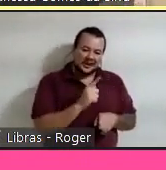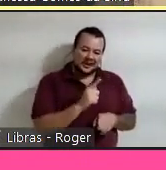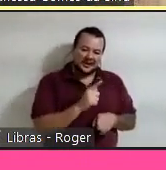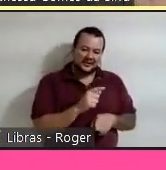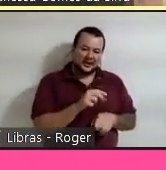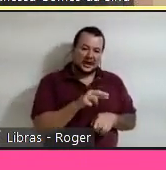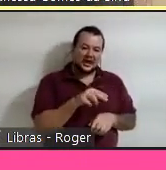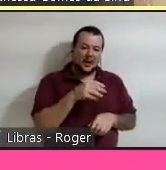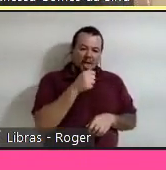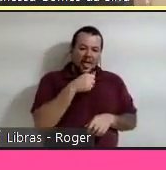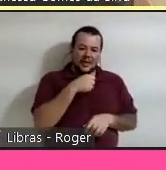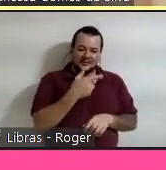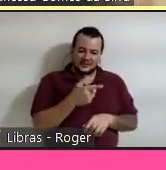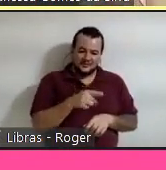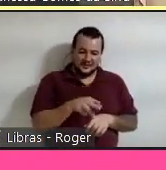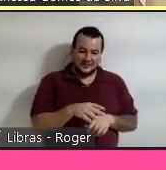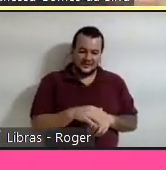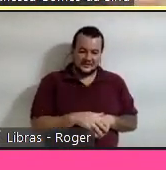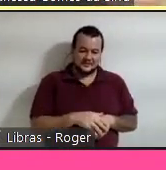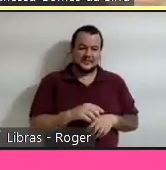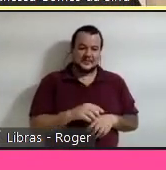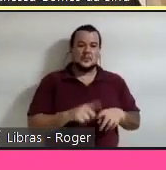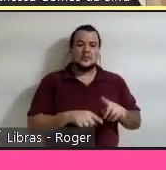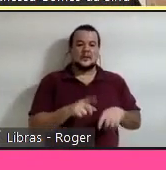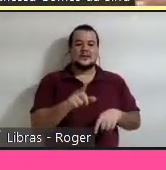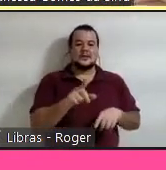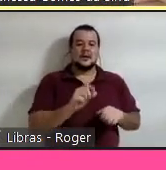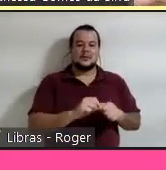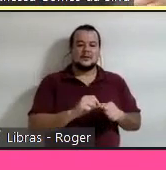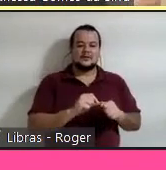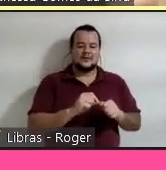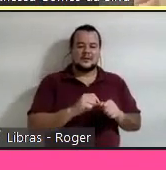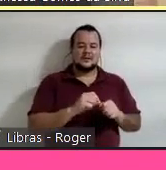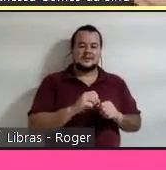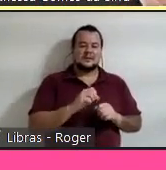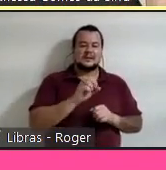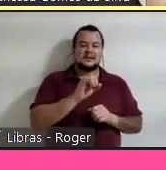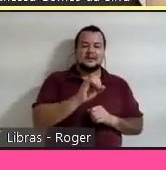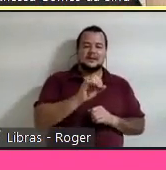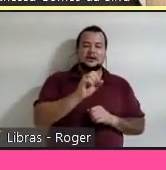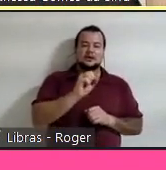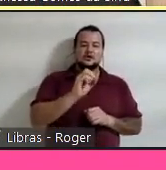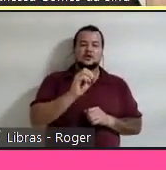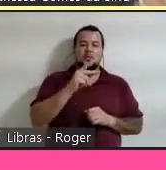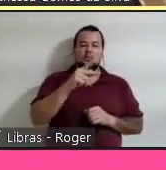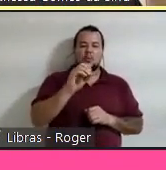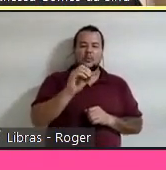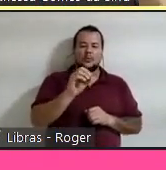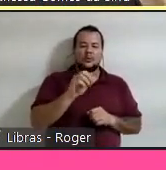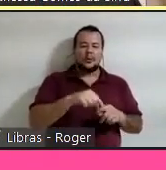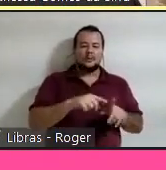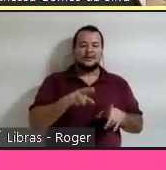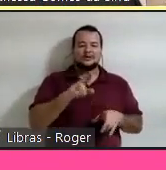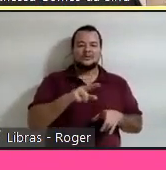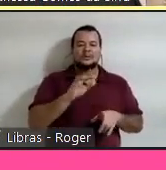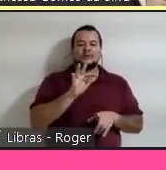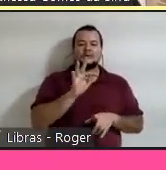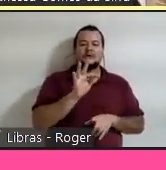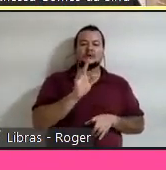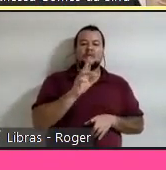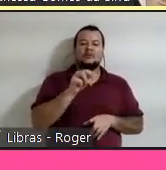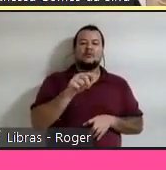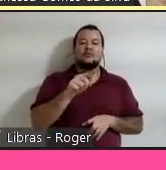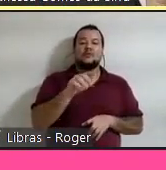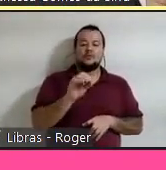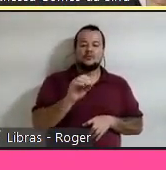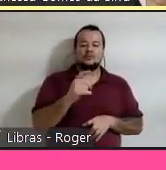esse material que faz as cantoneiras que hoje são do isopor, mas a partir de um fungo, então não tem derivado de petróleo